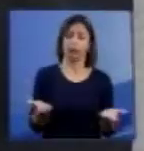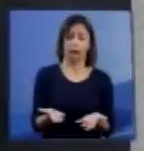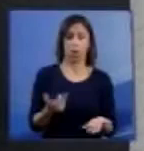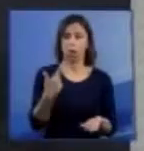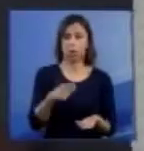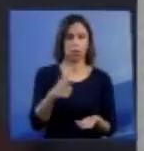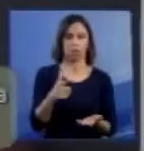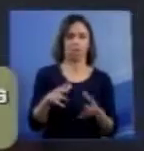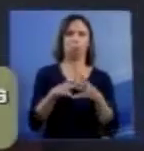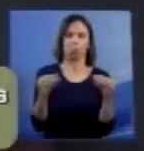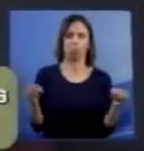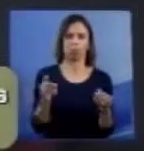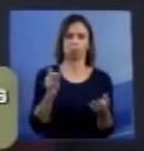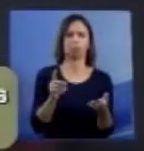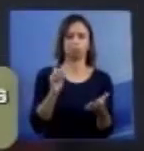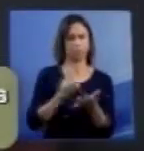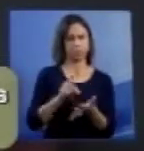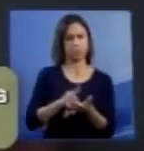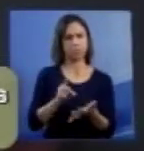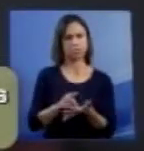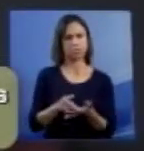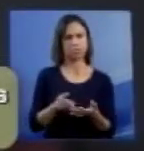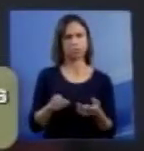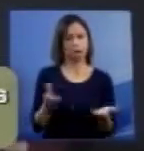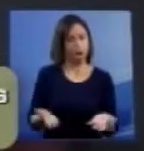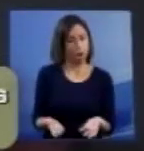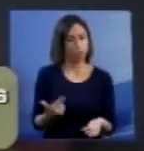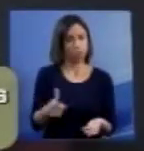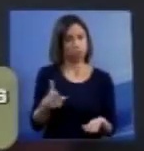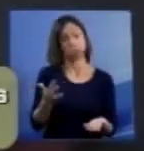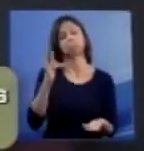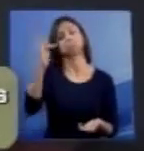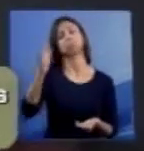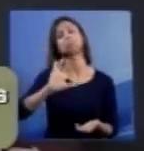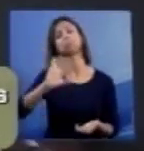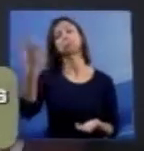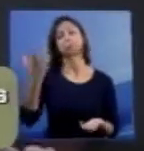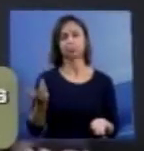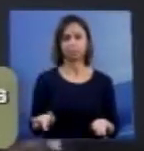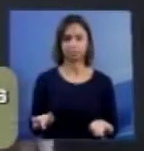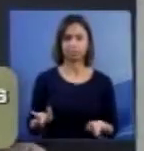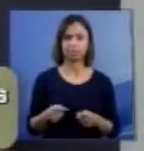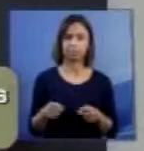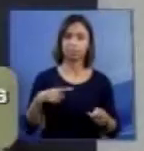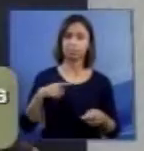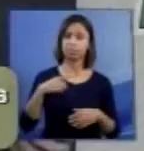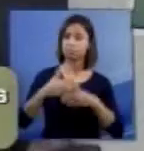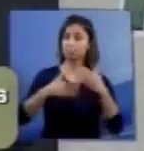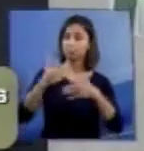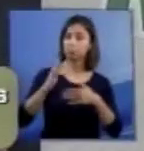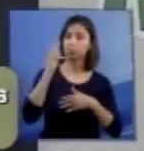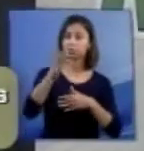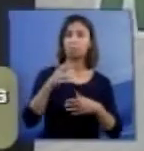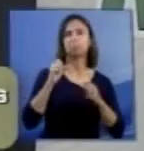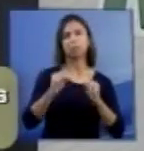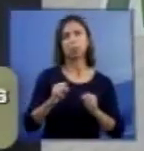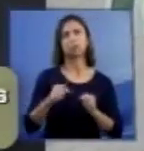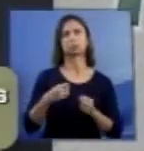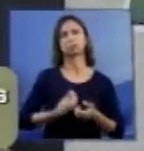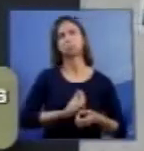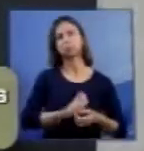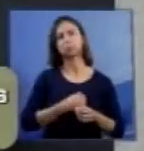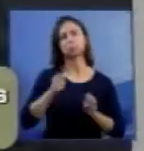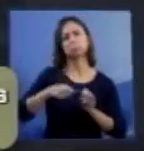Ninguém está negando isso. Apesar dessa mortalidade ser muito elevada, algumas dessas crianças podem viver por meses